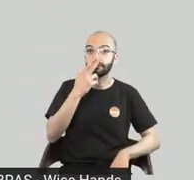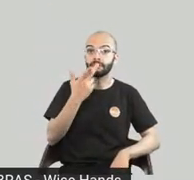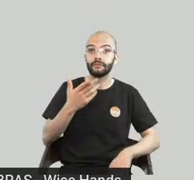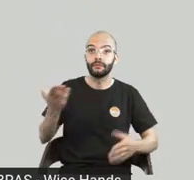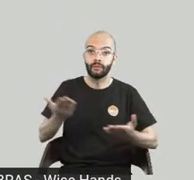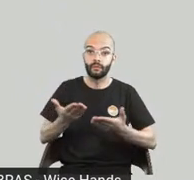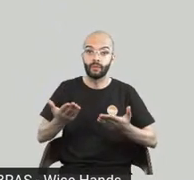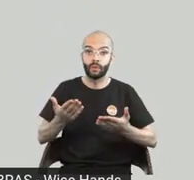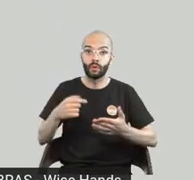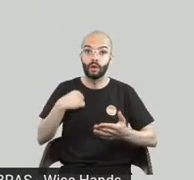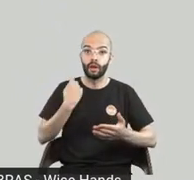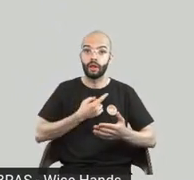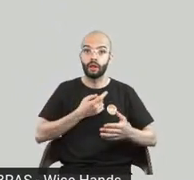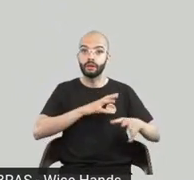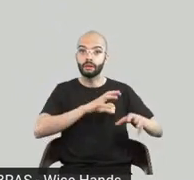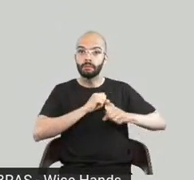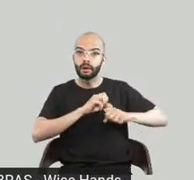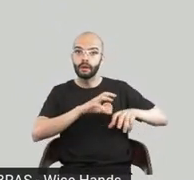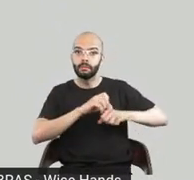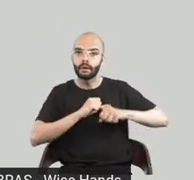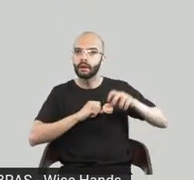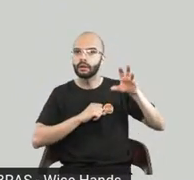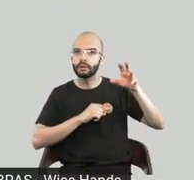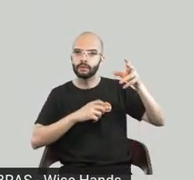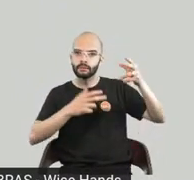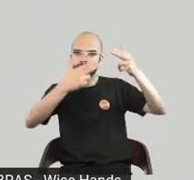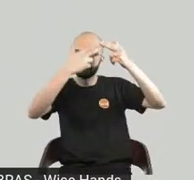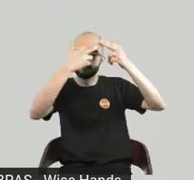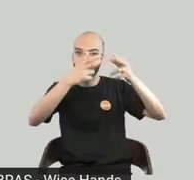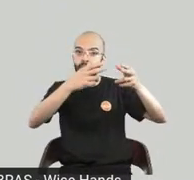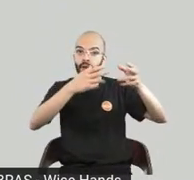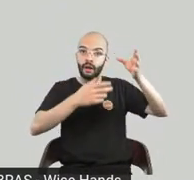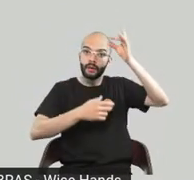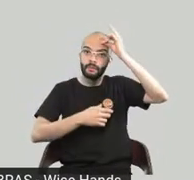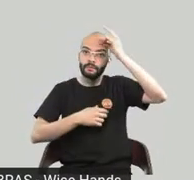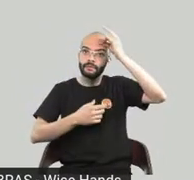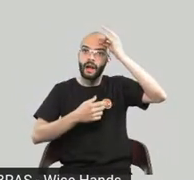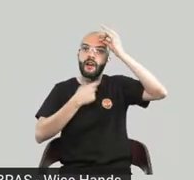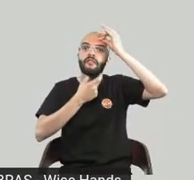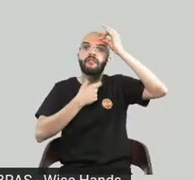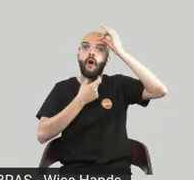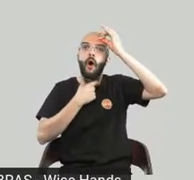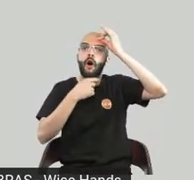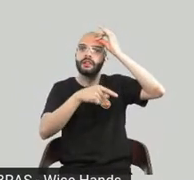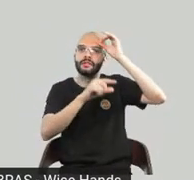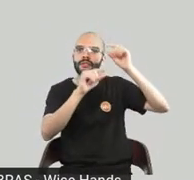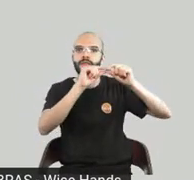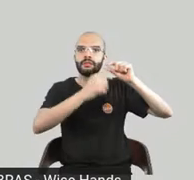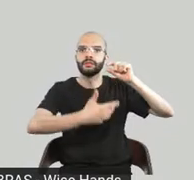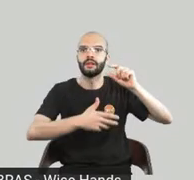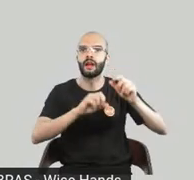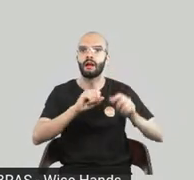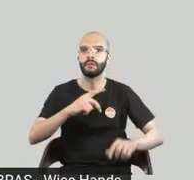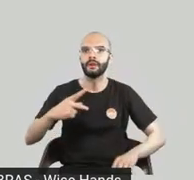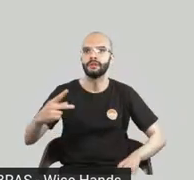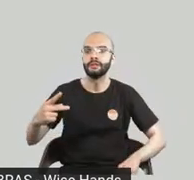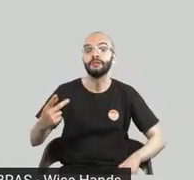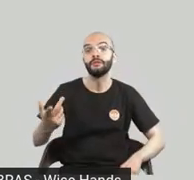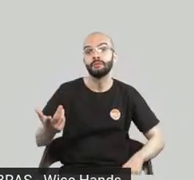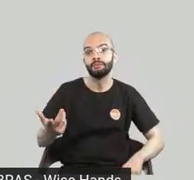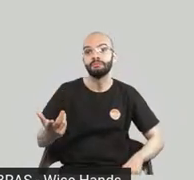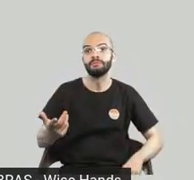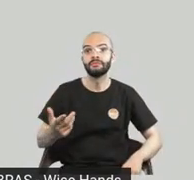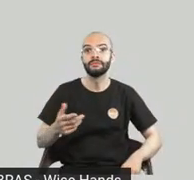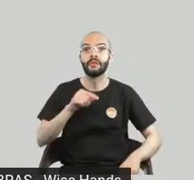gravar a voz de pessoas conhecidas e através de um aplicativo você conseguir através das palavras que elas